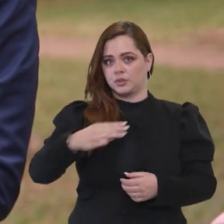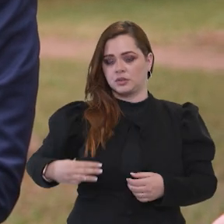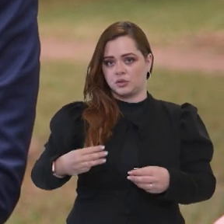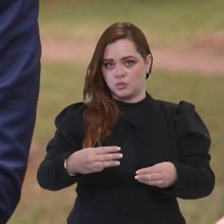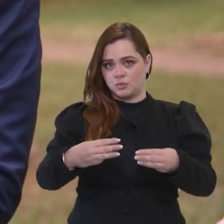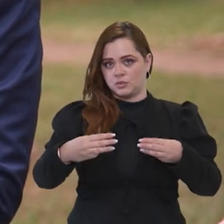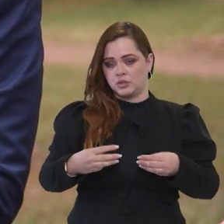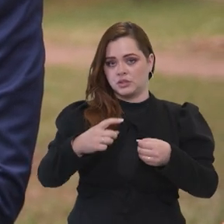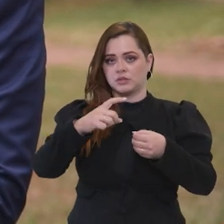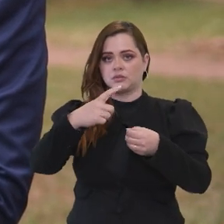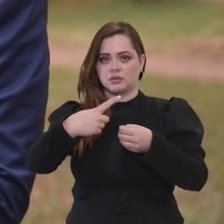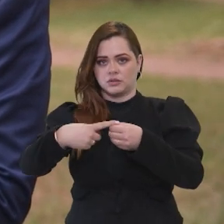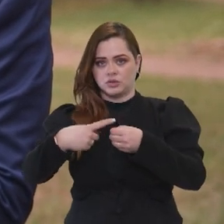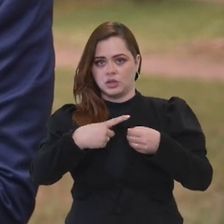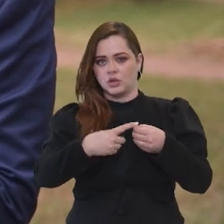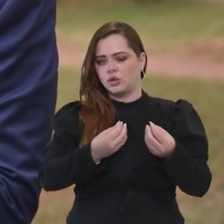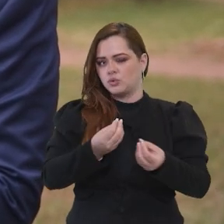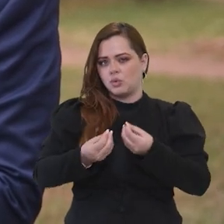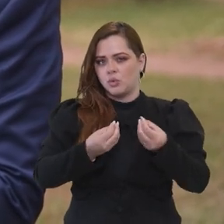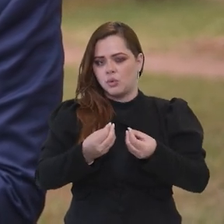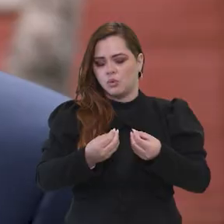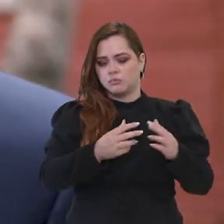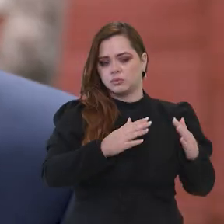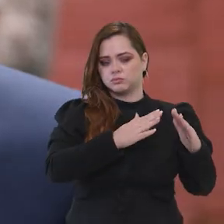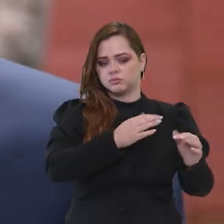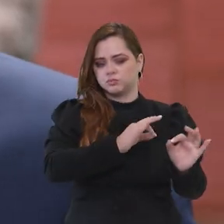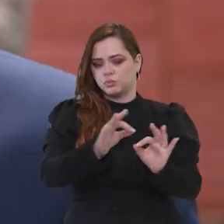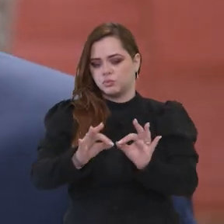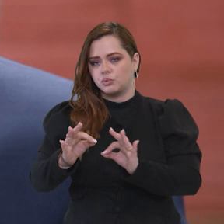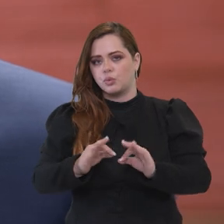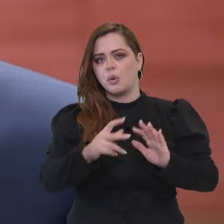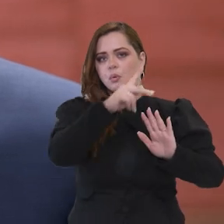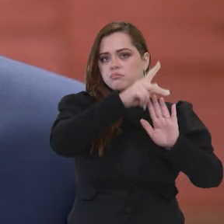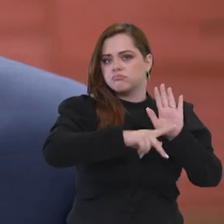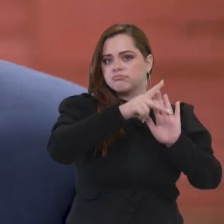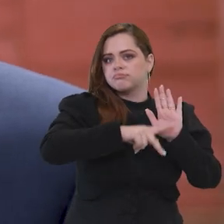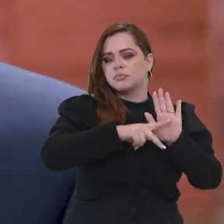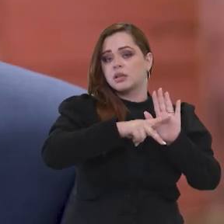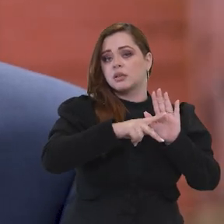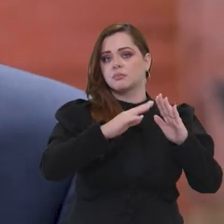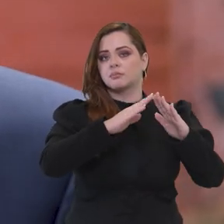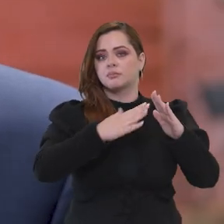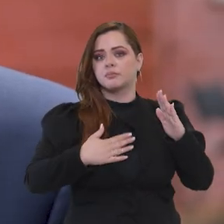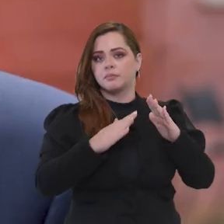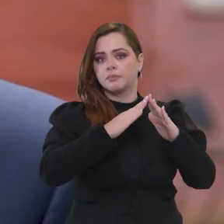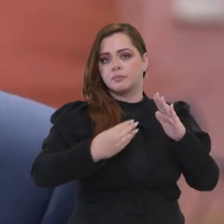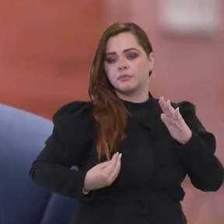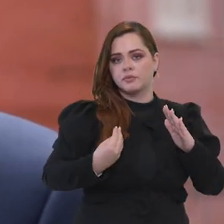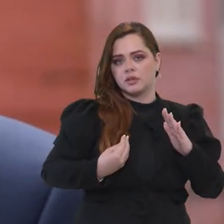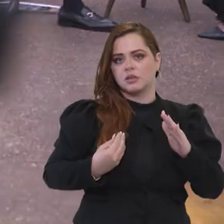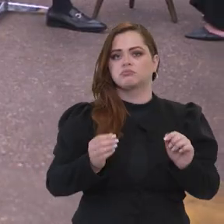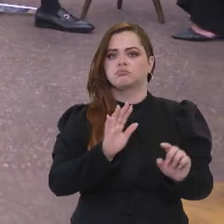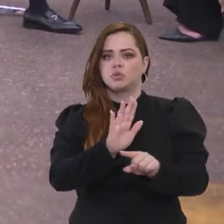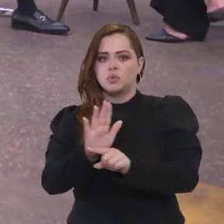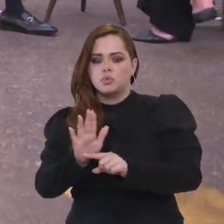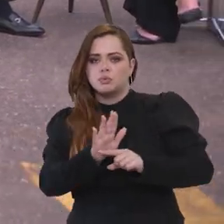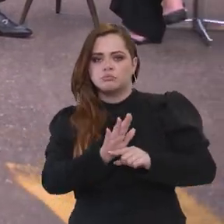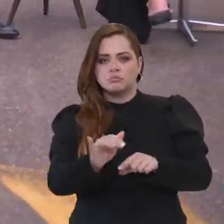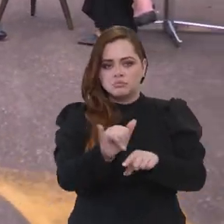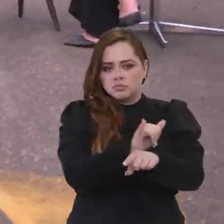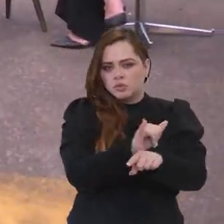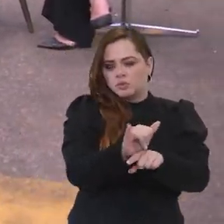Ministério das Cidades com missões como colocar em funcionamento o programa Minha Casa Minha Vida e cuidar de setores